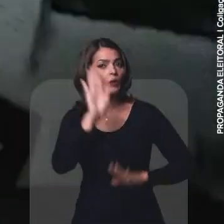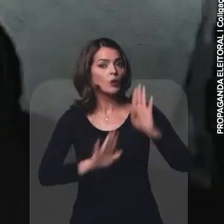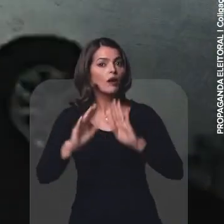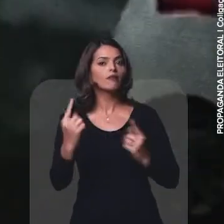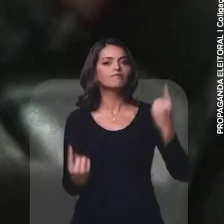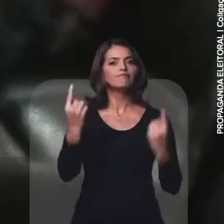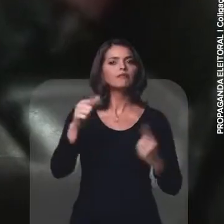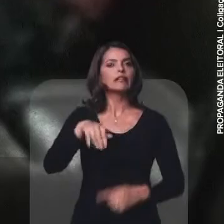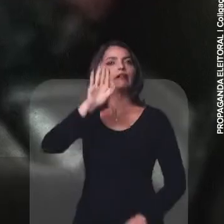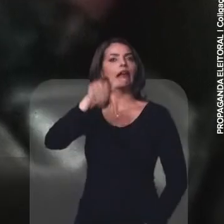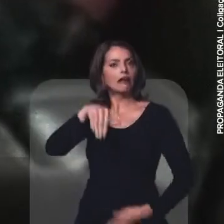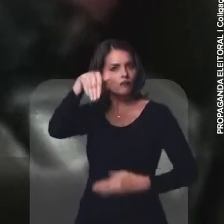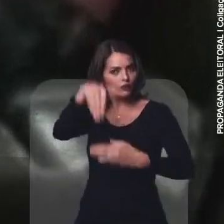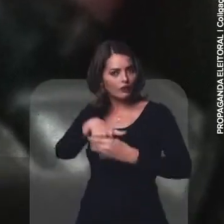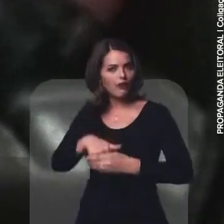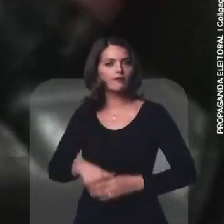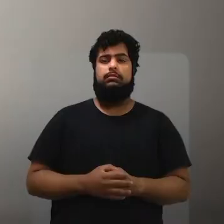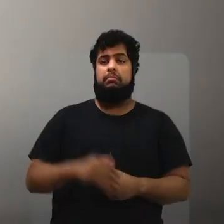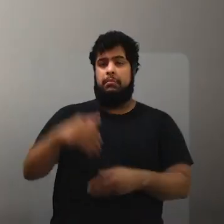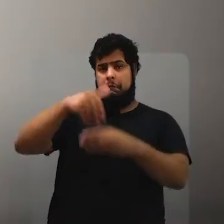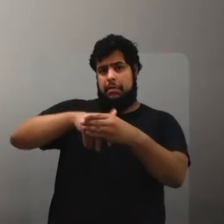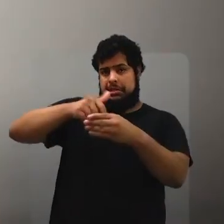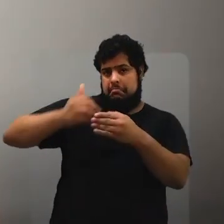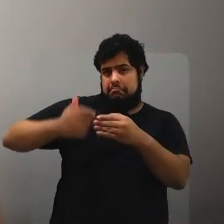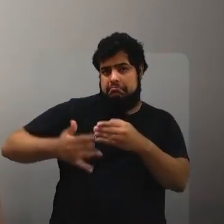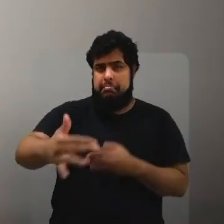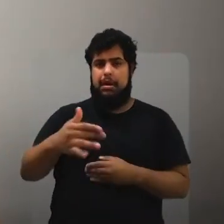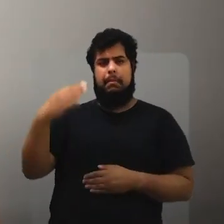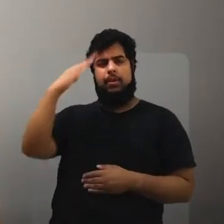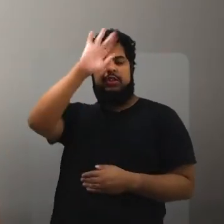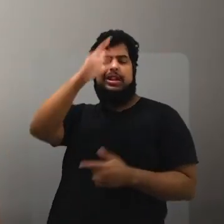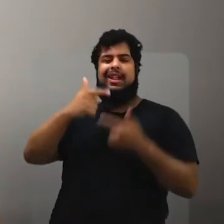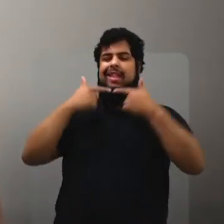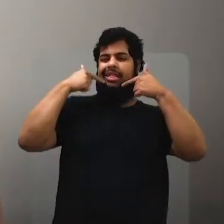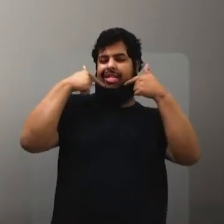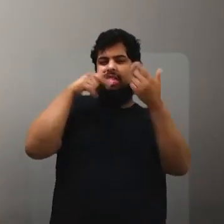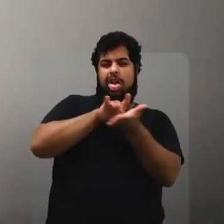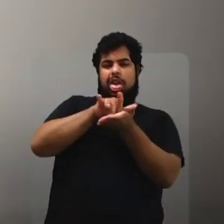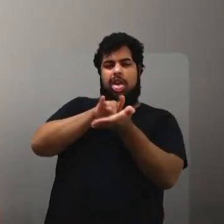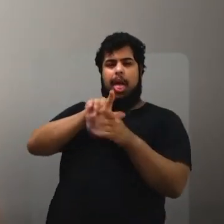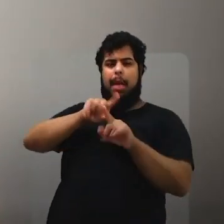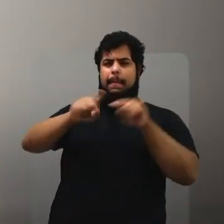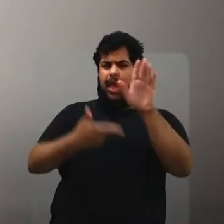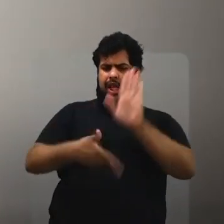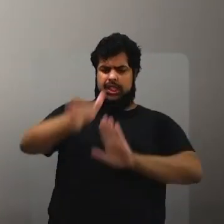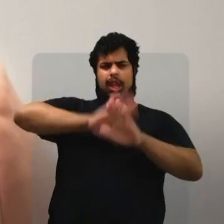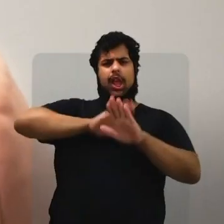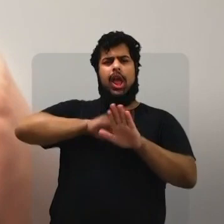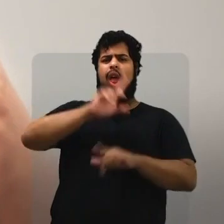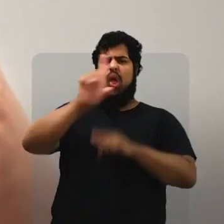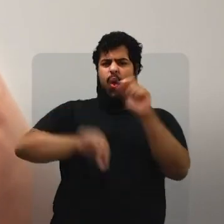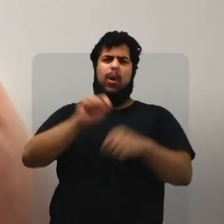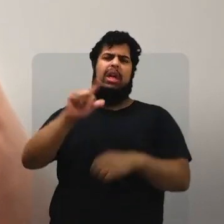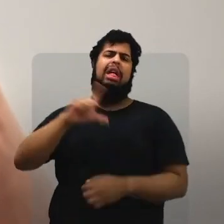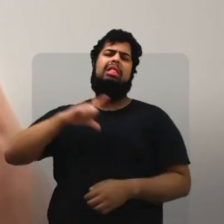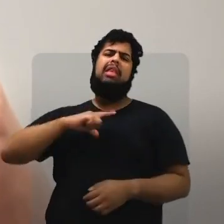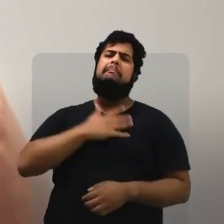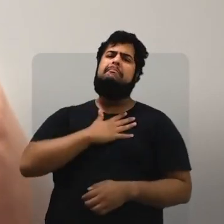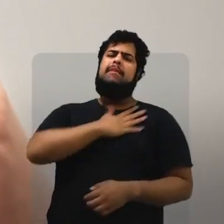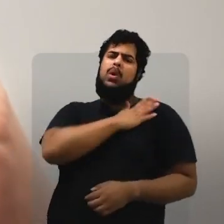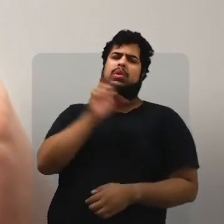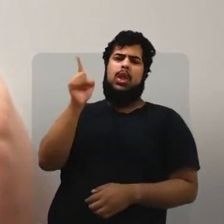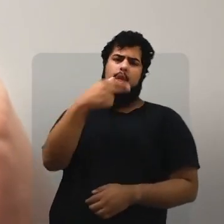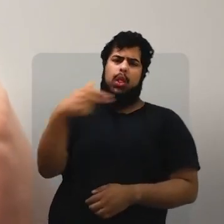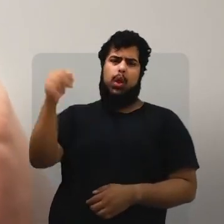em risco. Cuidado em quem você vai votar. Quando se aproxima da eleição, Bolsonaro finge ser bonzinho. Mas a verdade é que ele